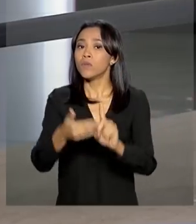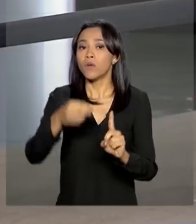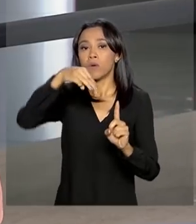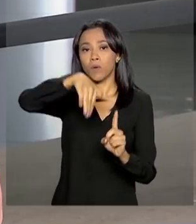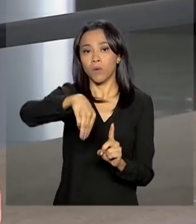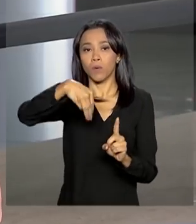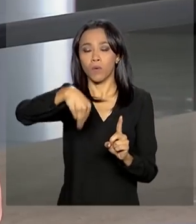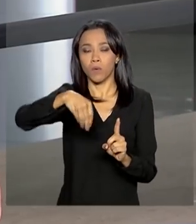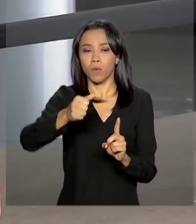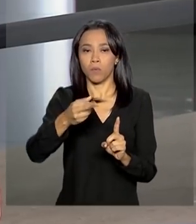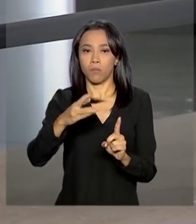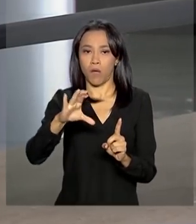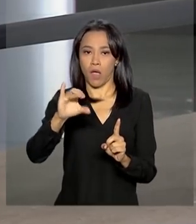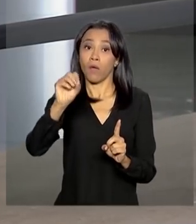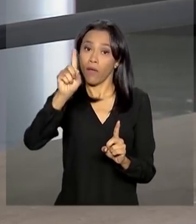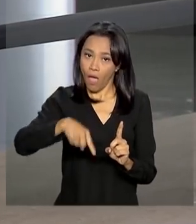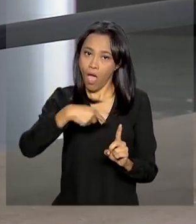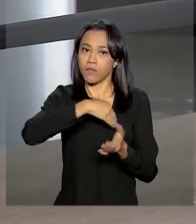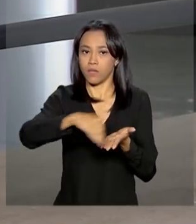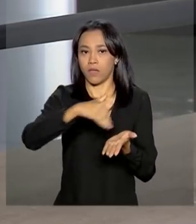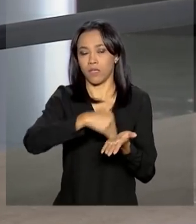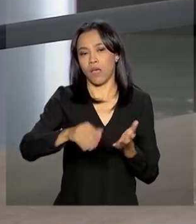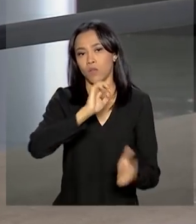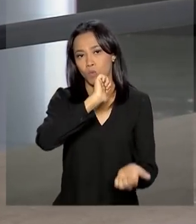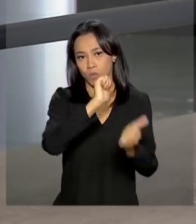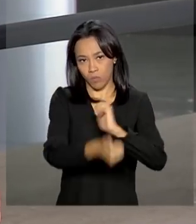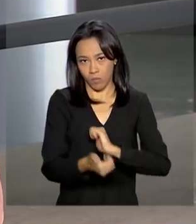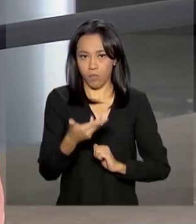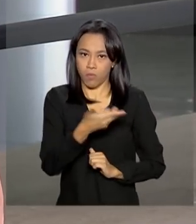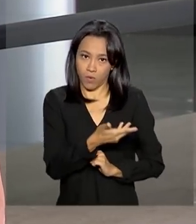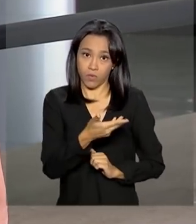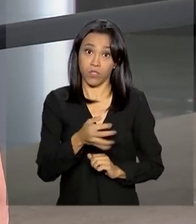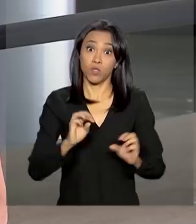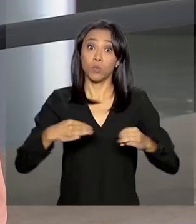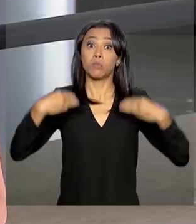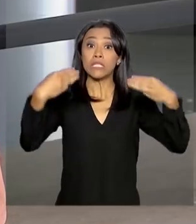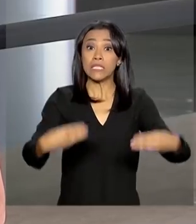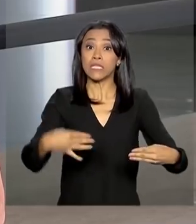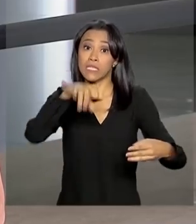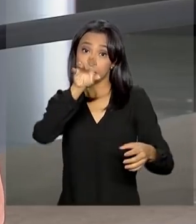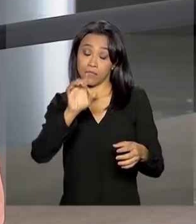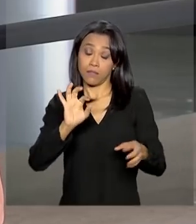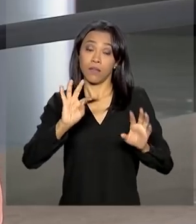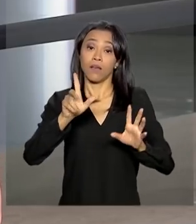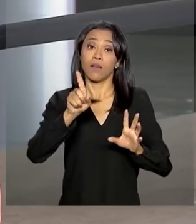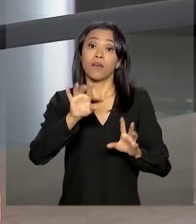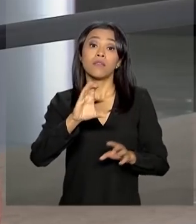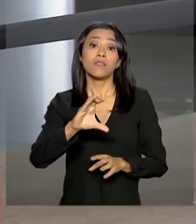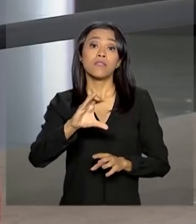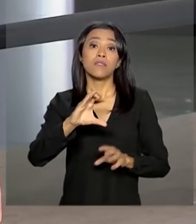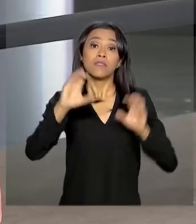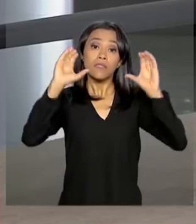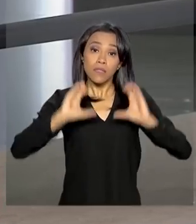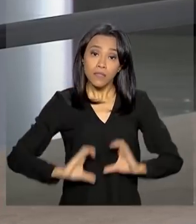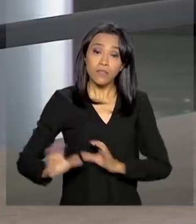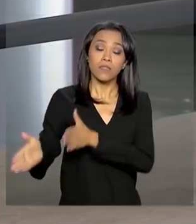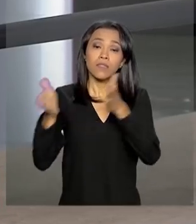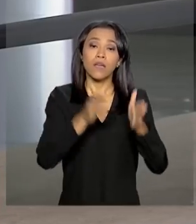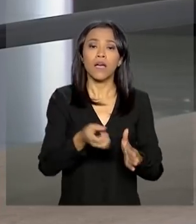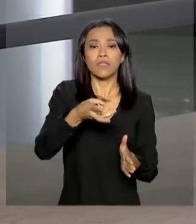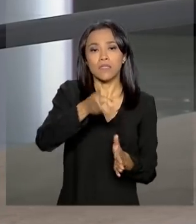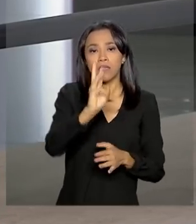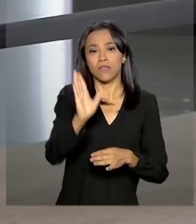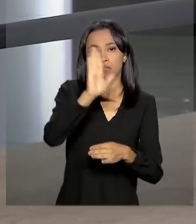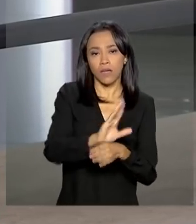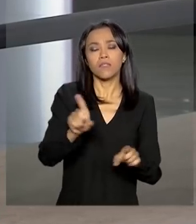secretário especial do esporte do Ministério da Cidadania. Às três da tarde, o presidente Jair Bolsonaro recebe o